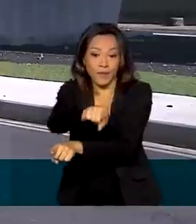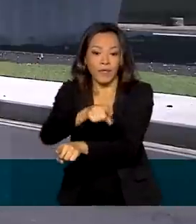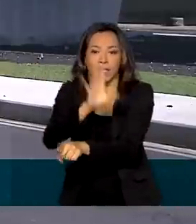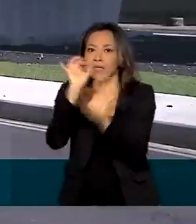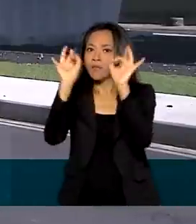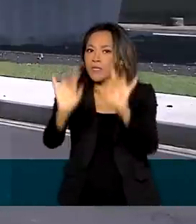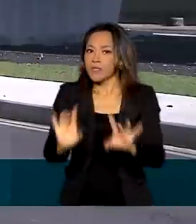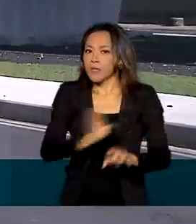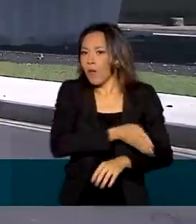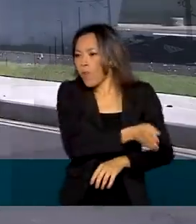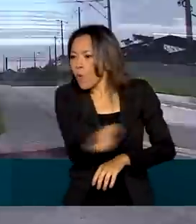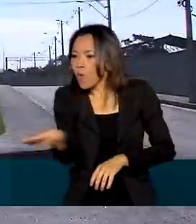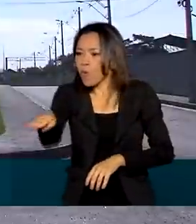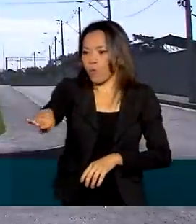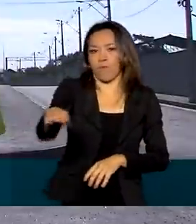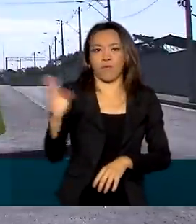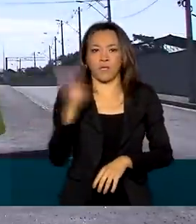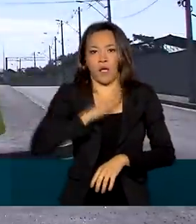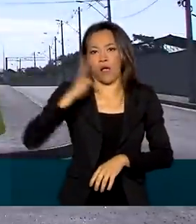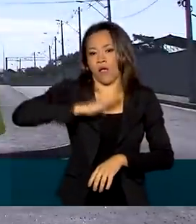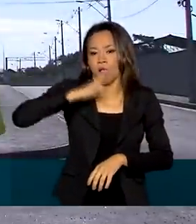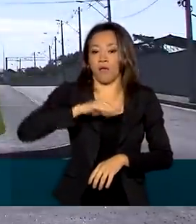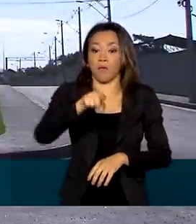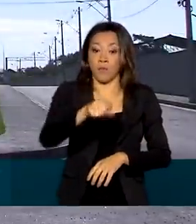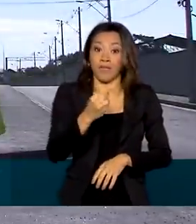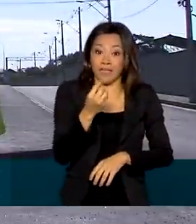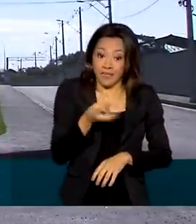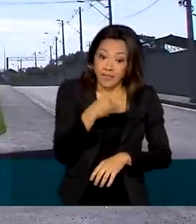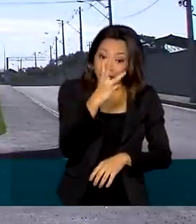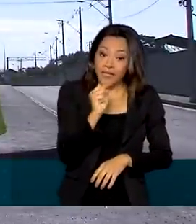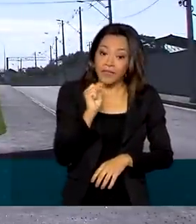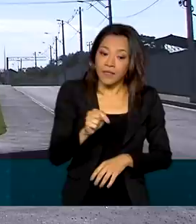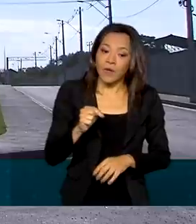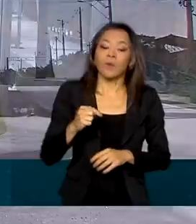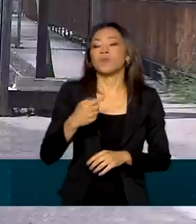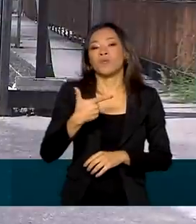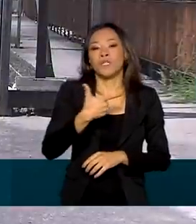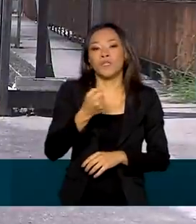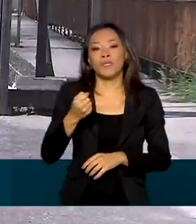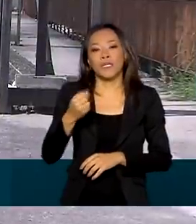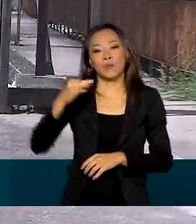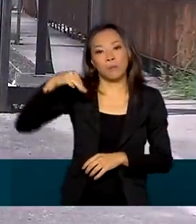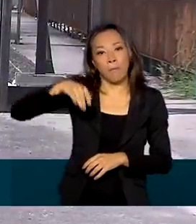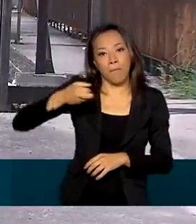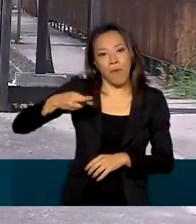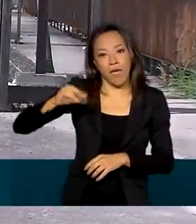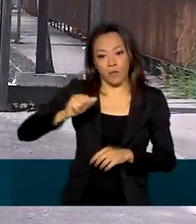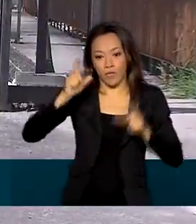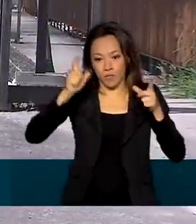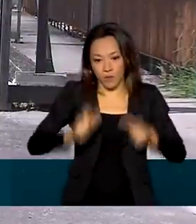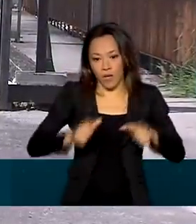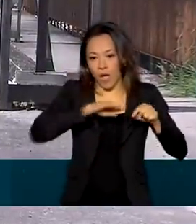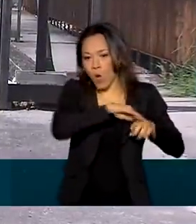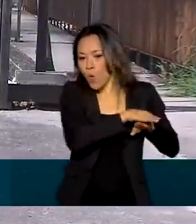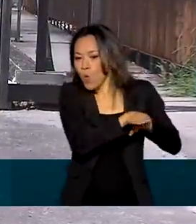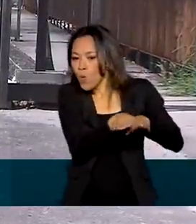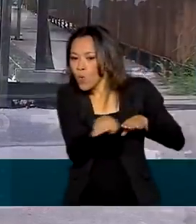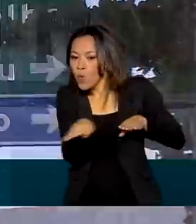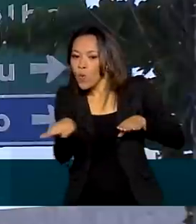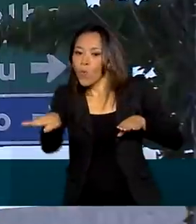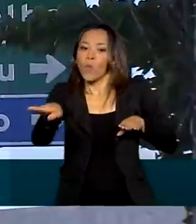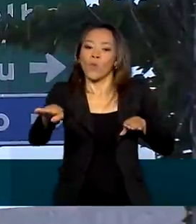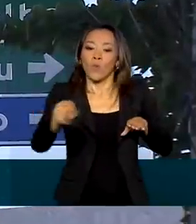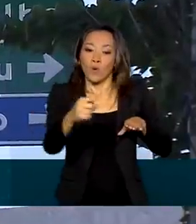exclusiva para agilizar as viagens. Com 3 quilômetros e 200 metros de extensão, a Avenida Portuária liga a Avenida